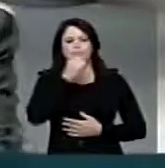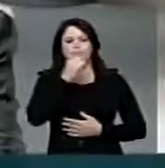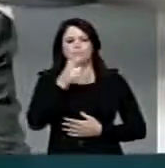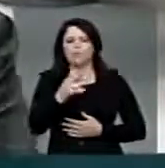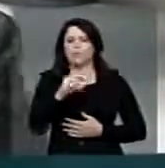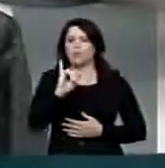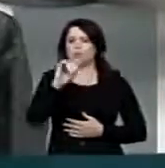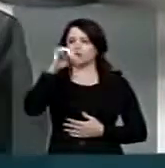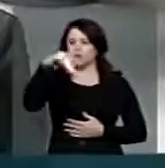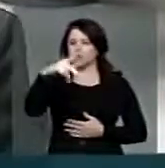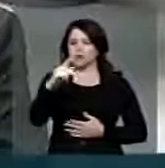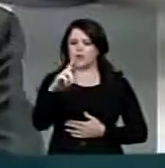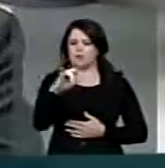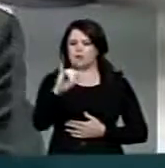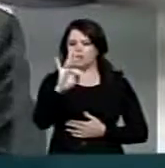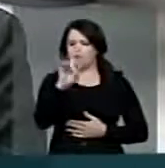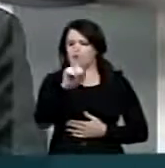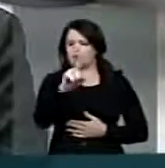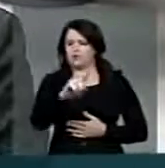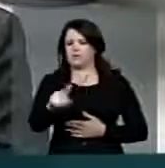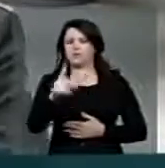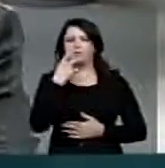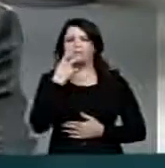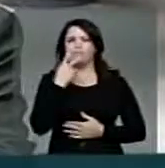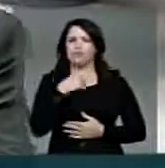Imperatriz, Maranhão, 210,